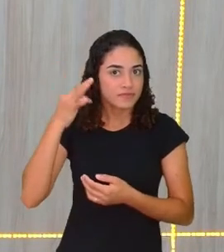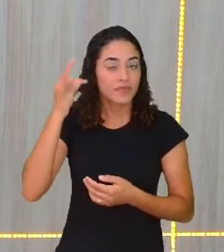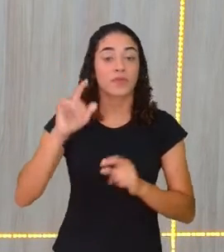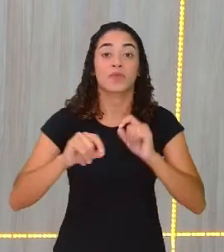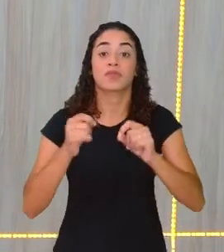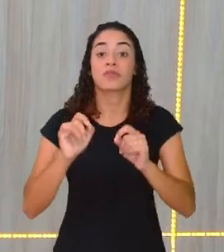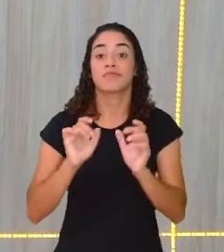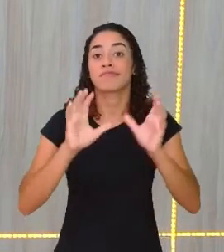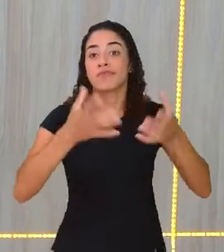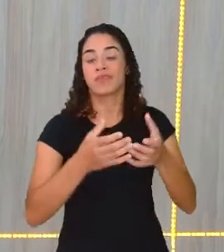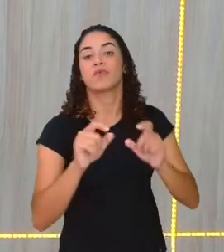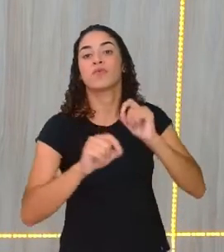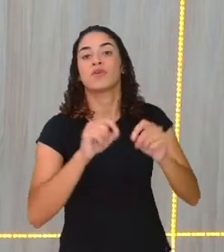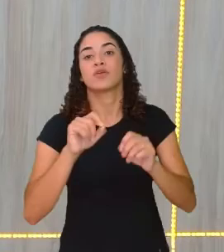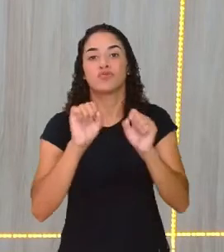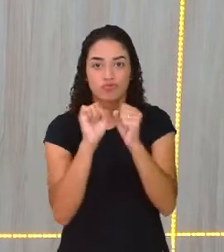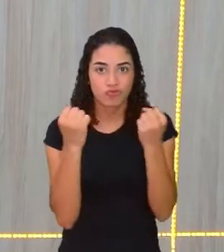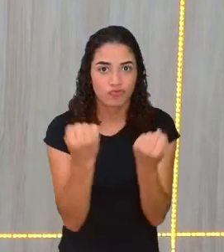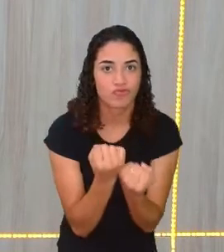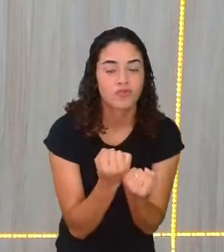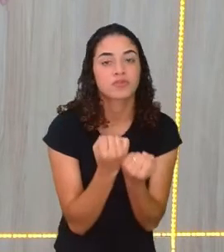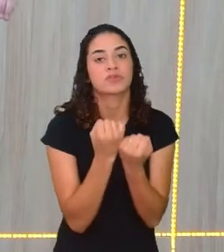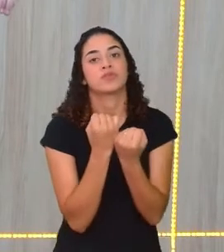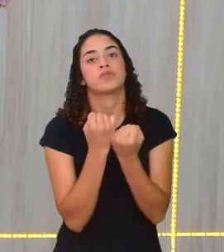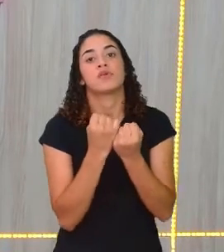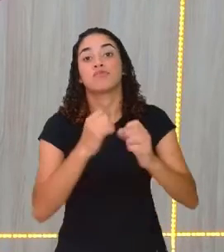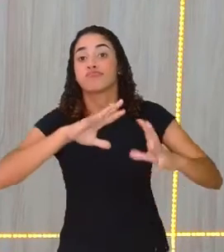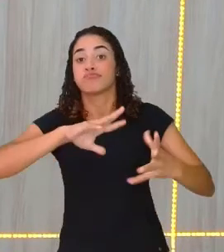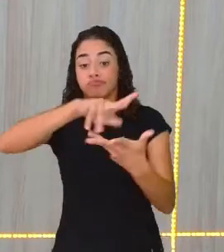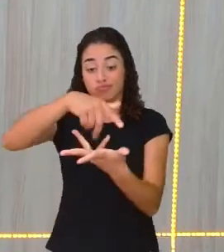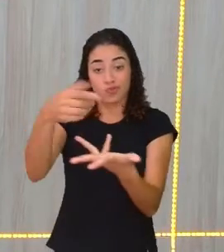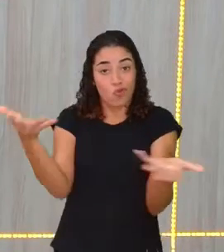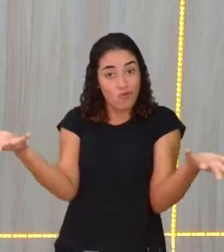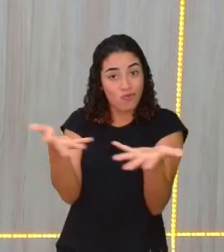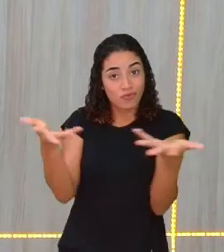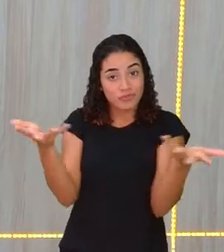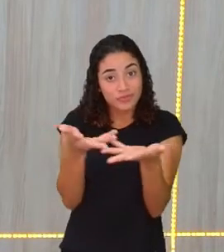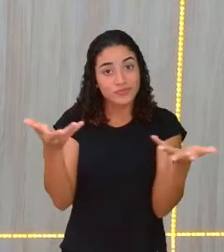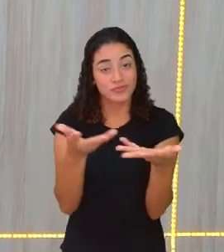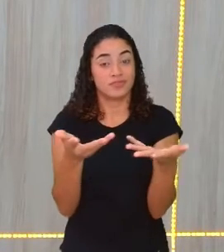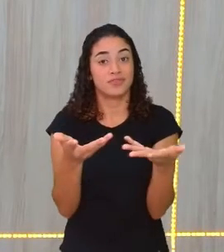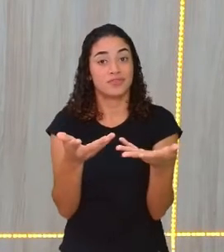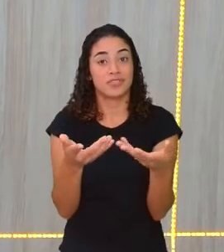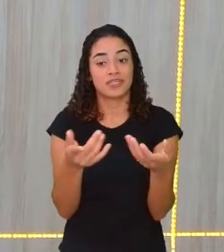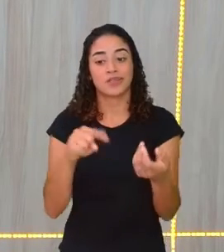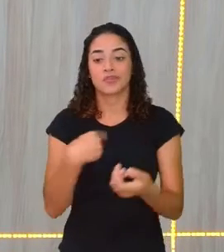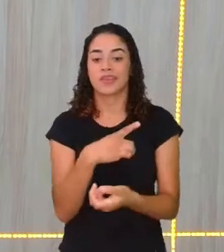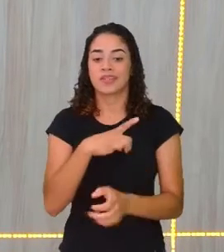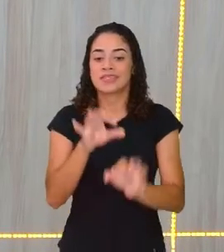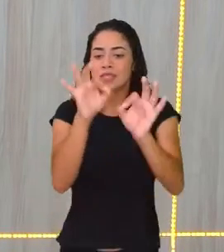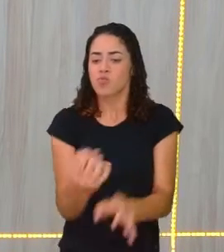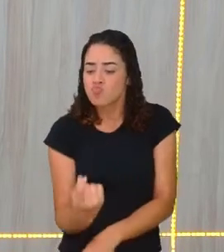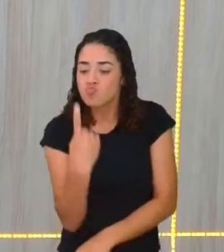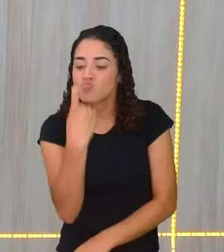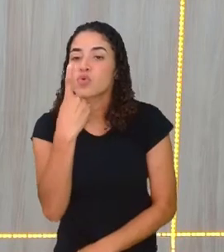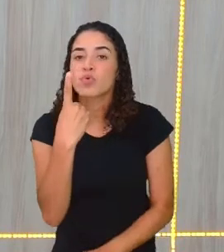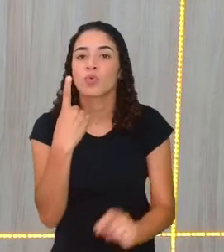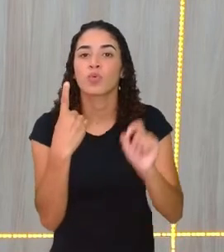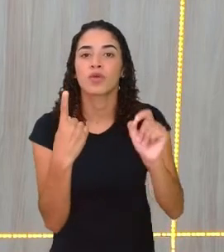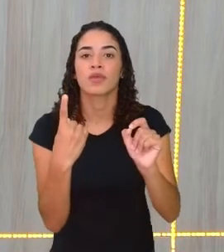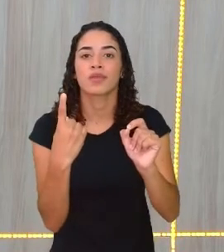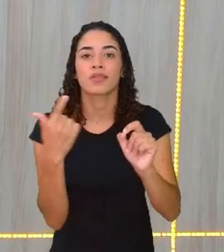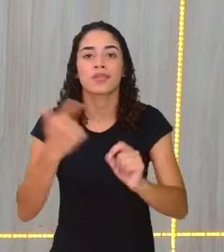sociologia que diz que no mundo pós-moderno de hoje, a única certeza que nós temos é a